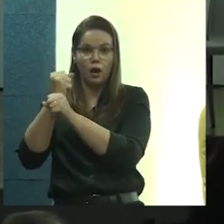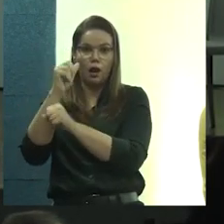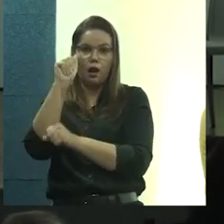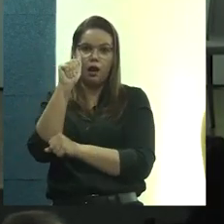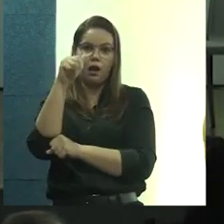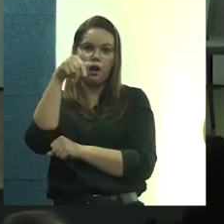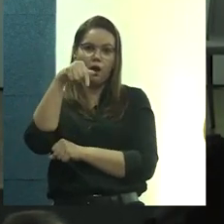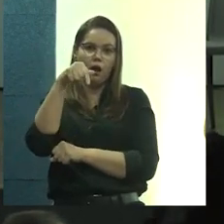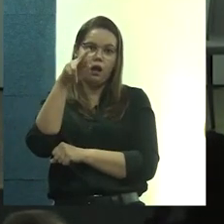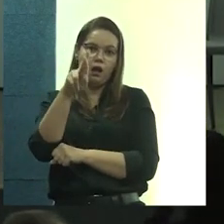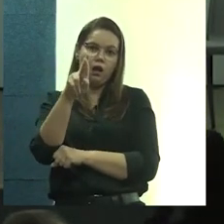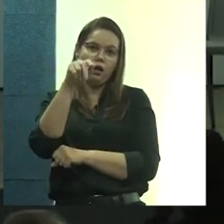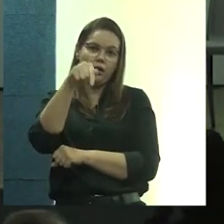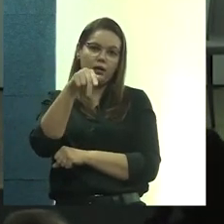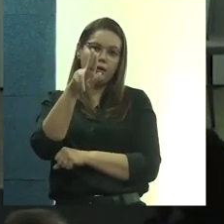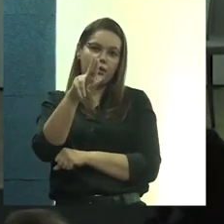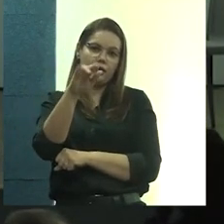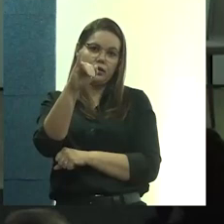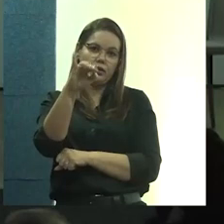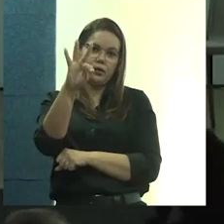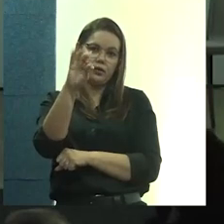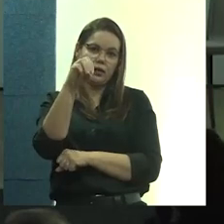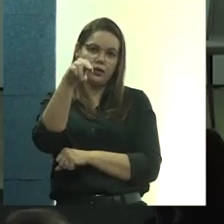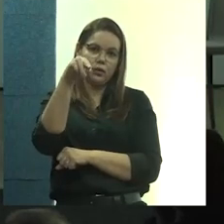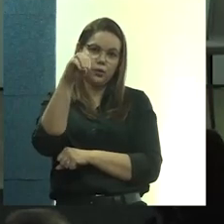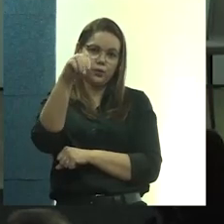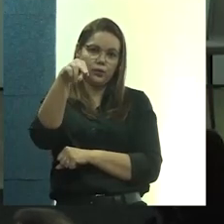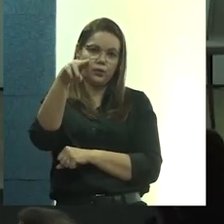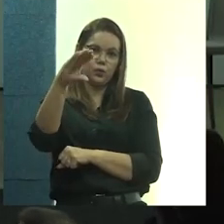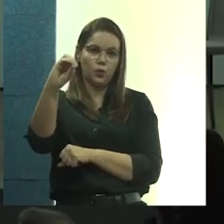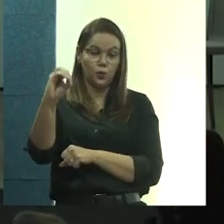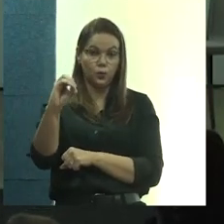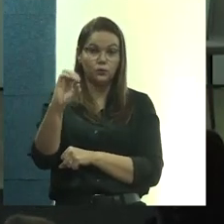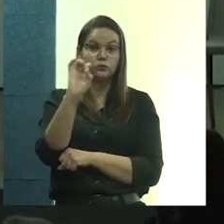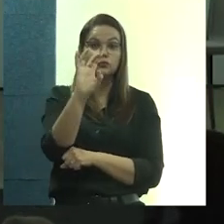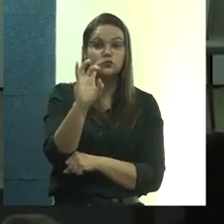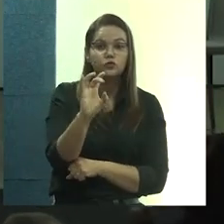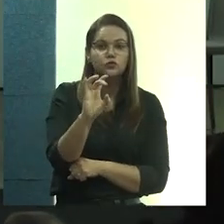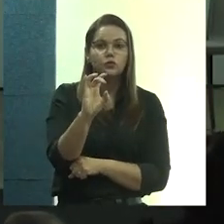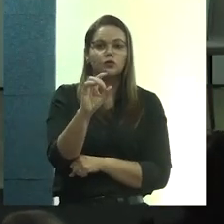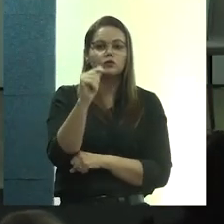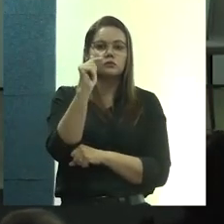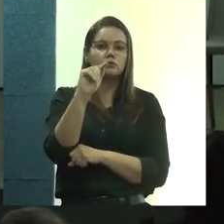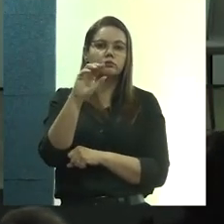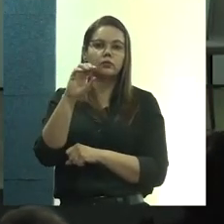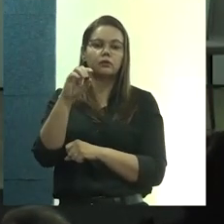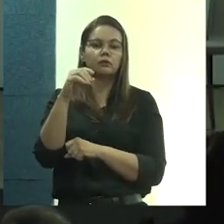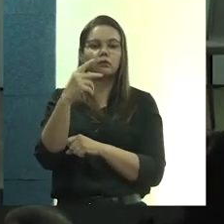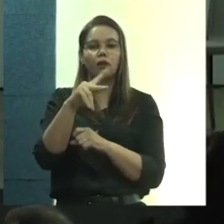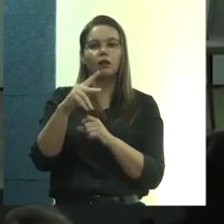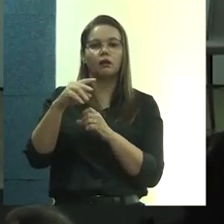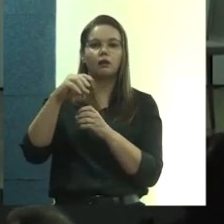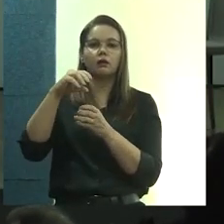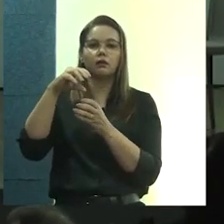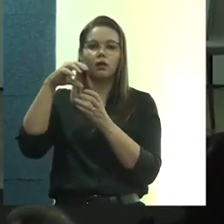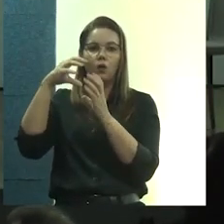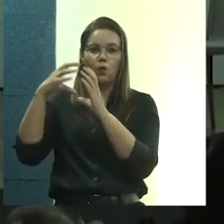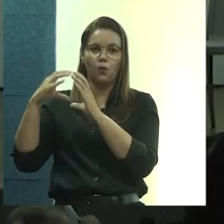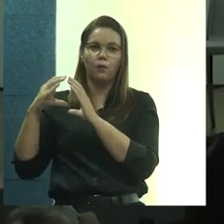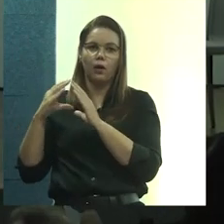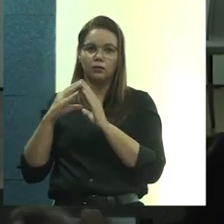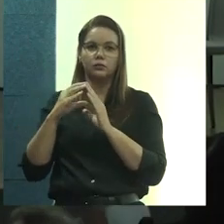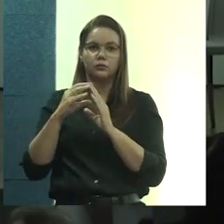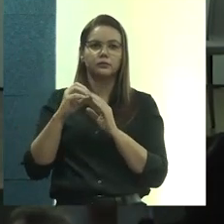todo, 70% desses móveis estão, somente 70% deles estão ocupados. Então, gente também tem um problema sério de